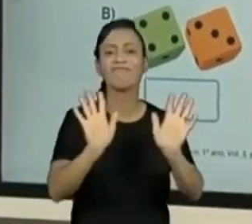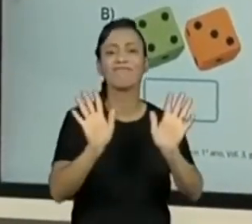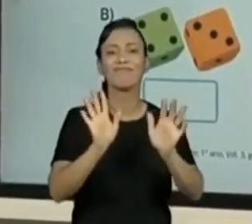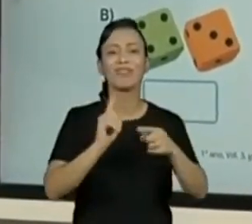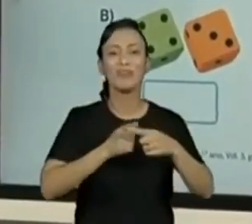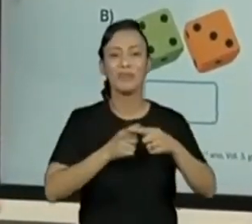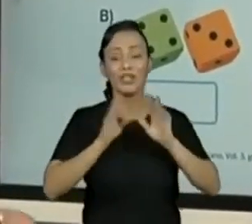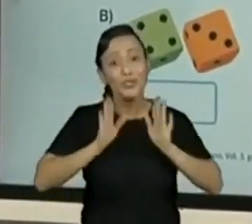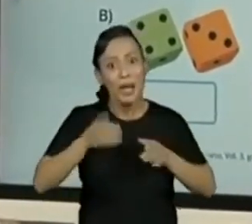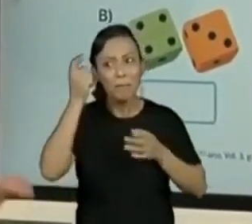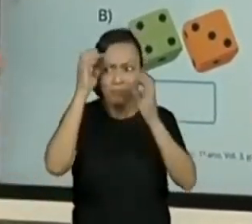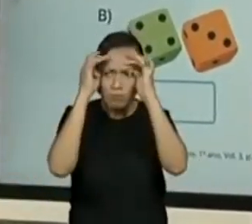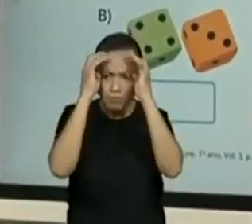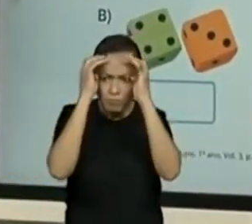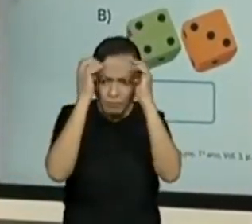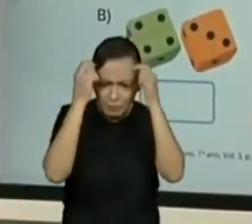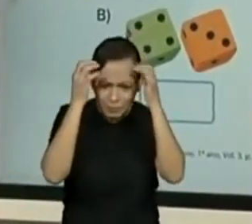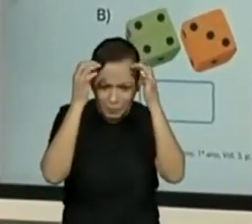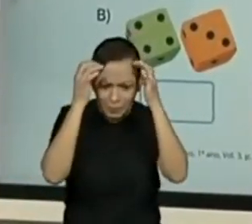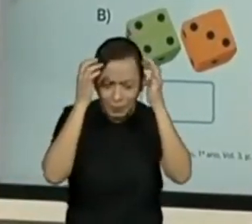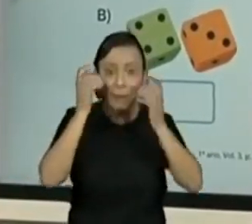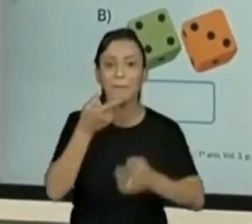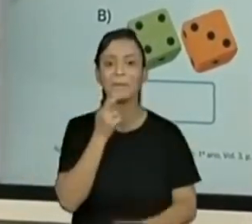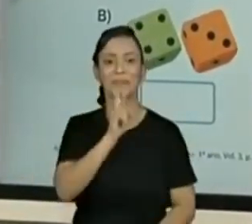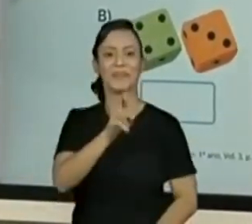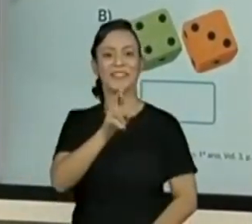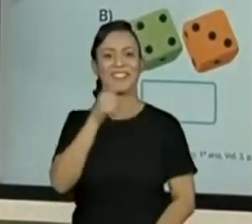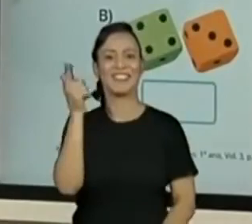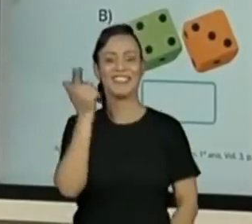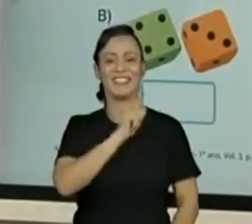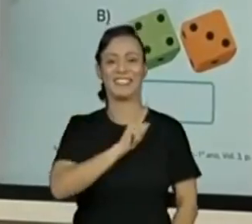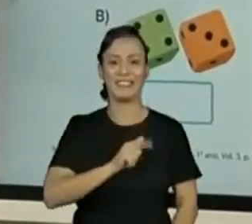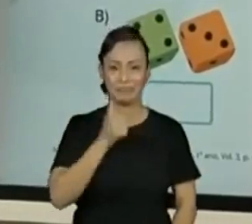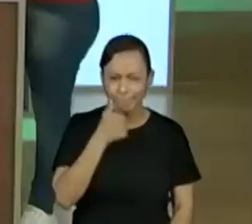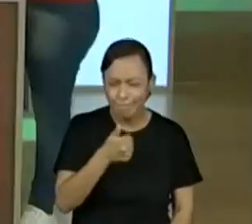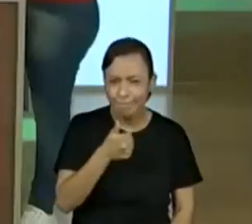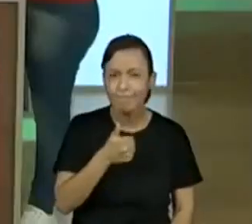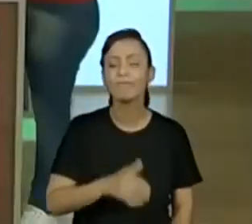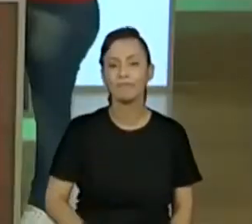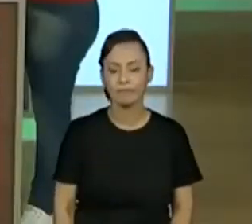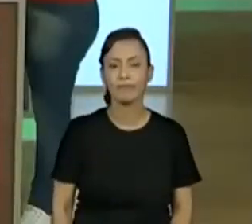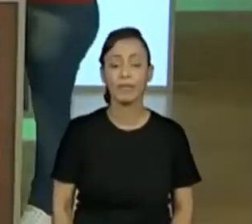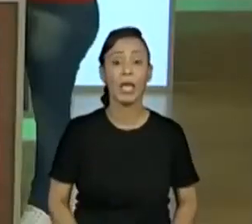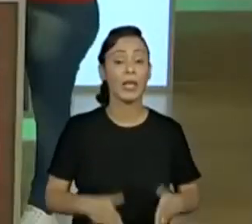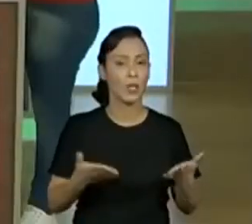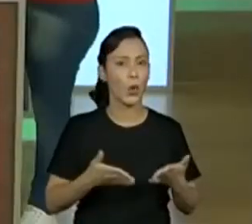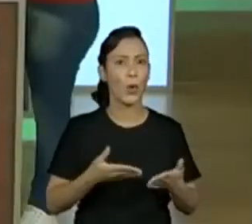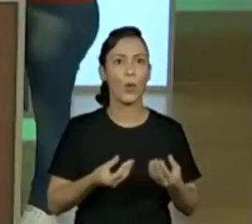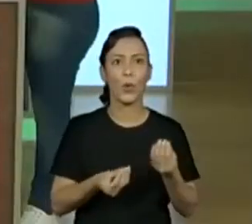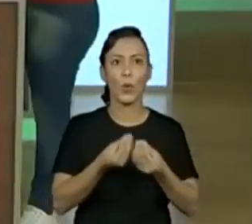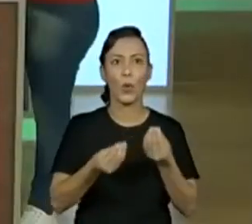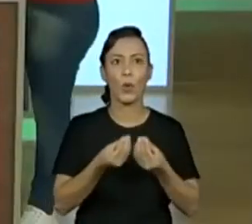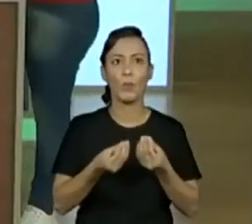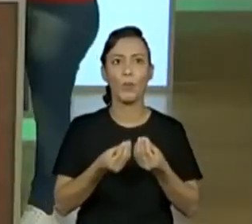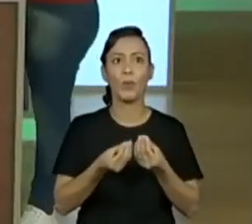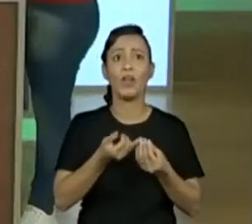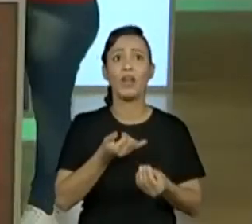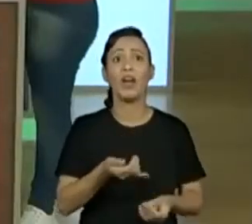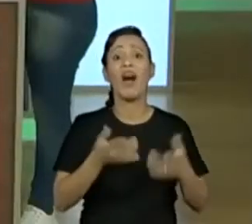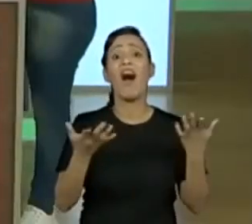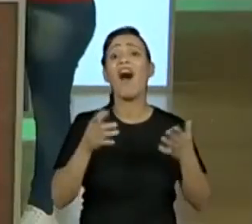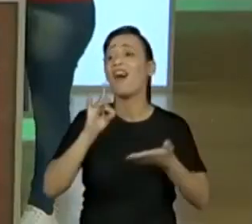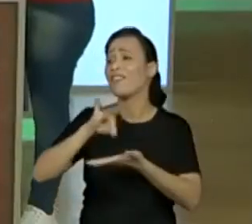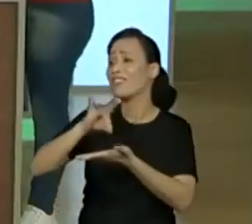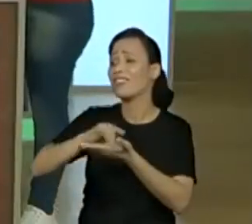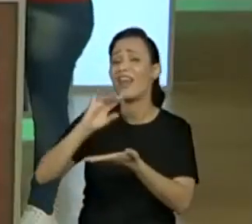tantas vezes questões parecidas que vocês vão guardando. Certo? Certo, ó, a letra B. É, acabou que a gente foi